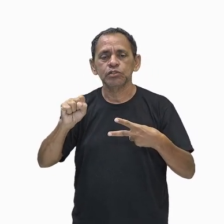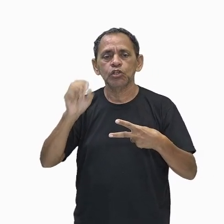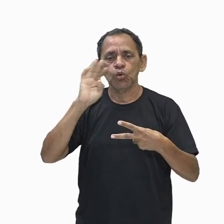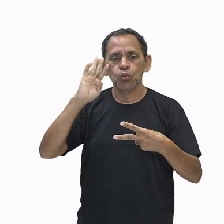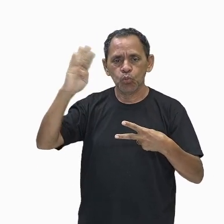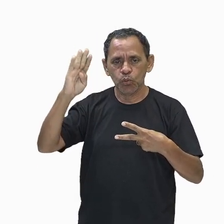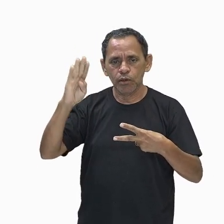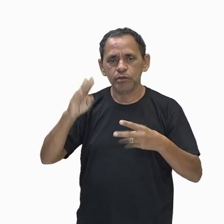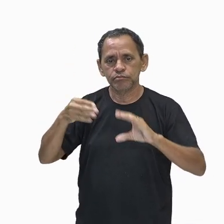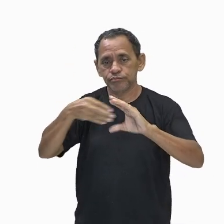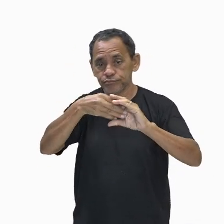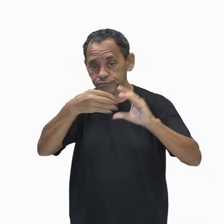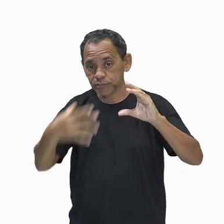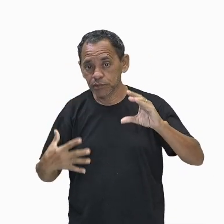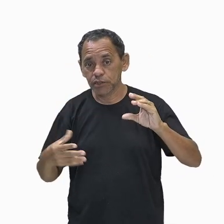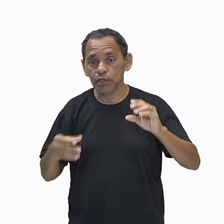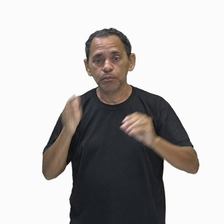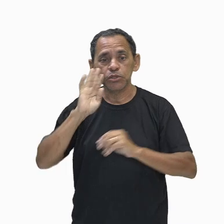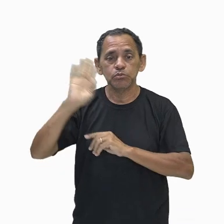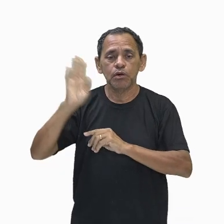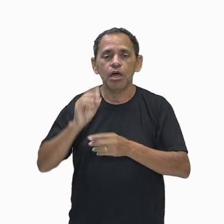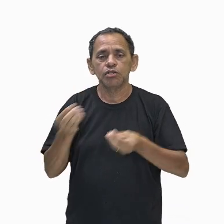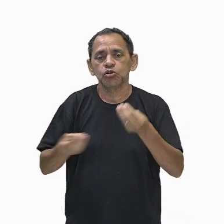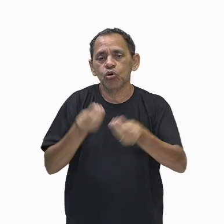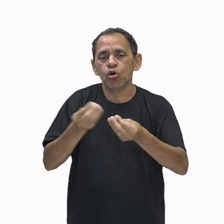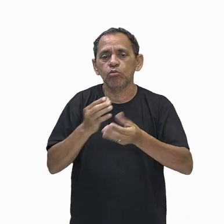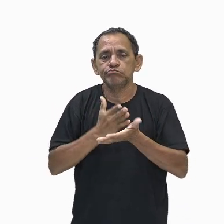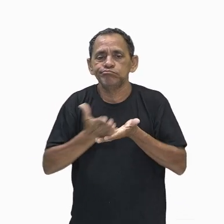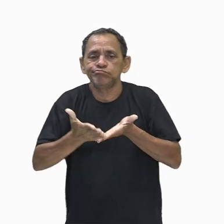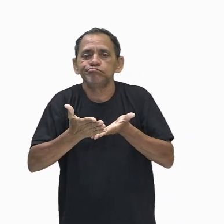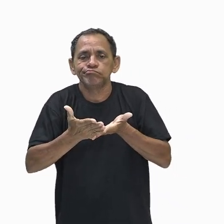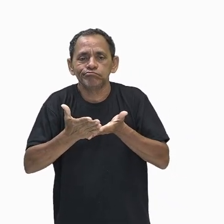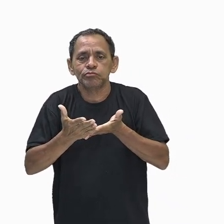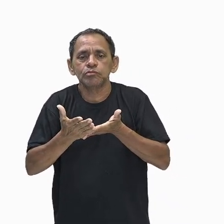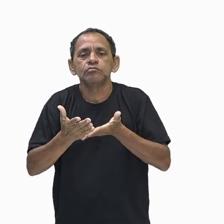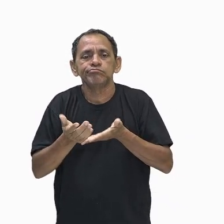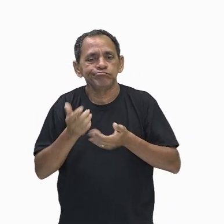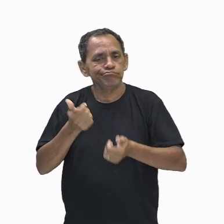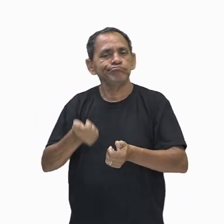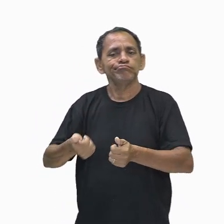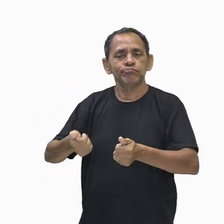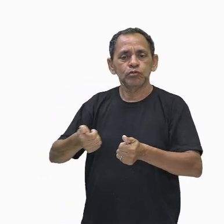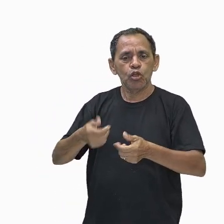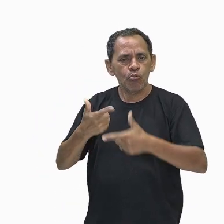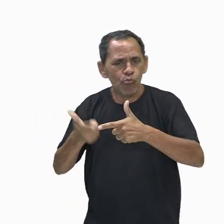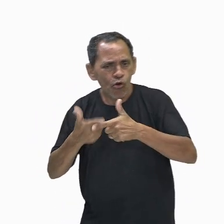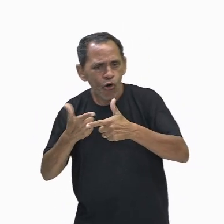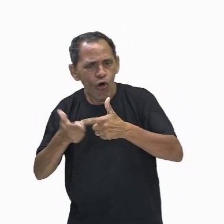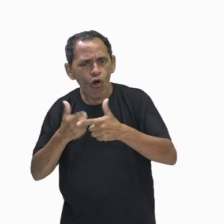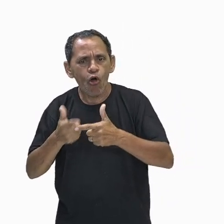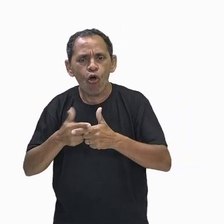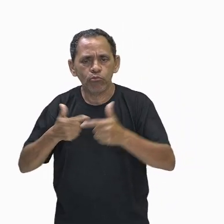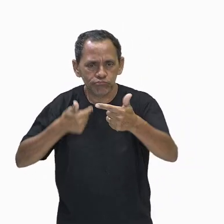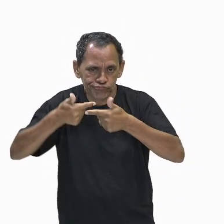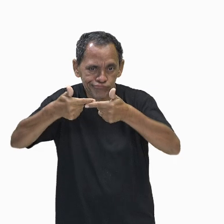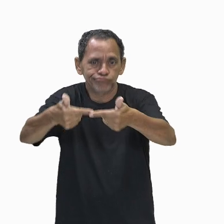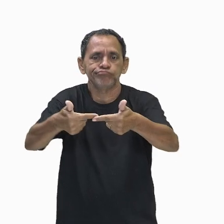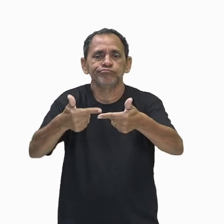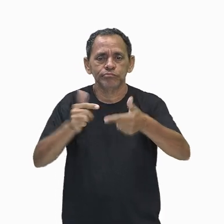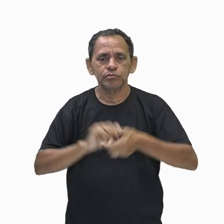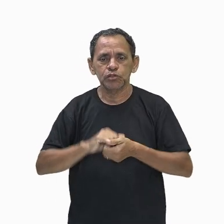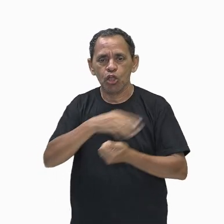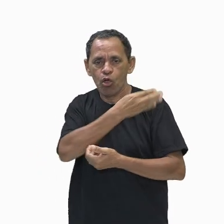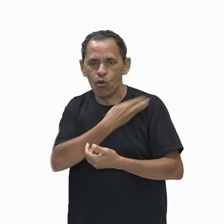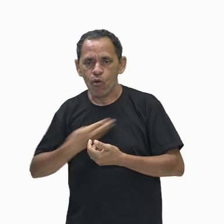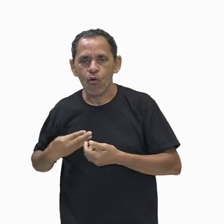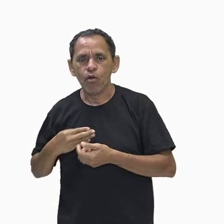Egípcio. Teve início, após uma crise causada pela revolta dos nomarcas, governante dos nomos, que